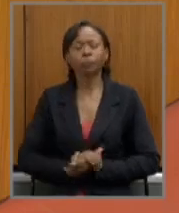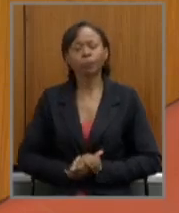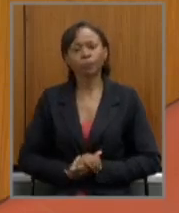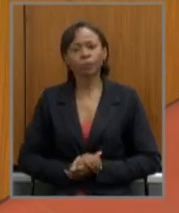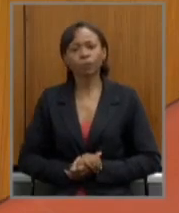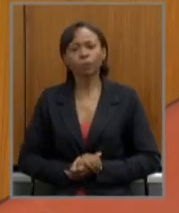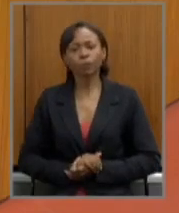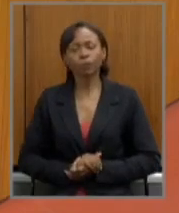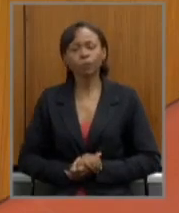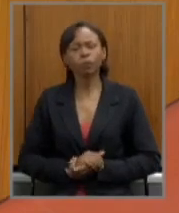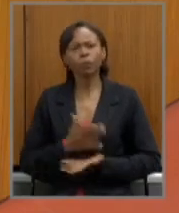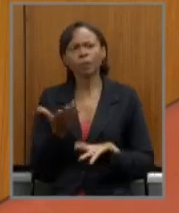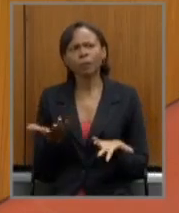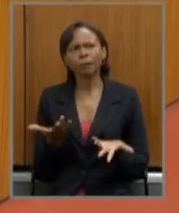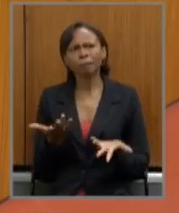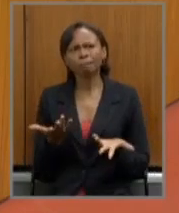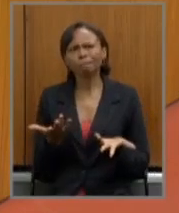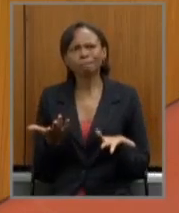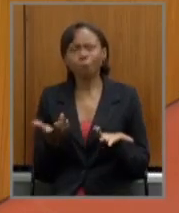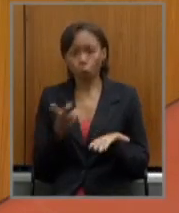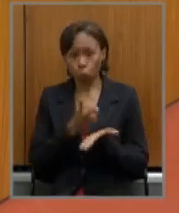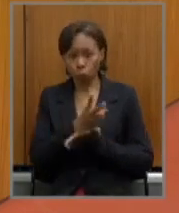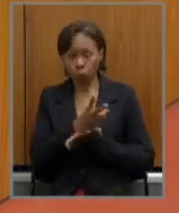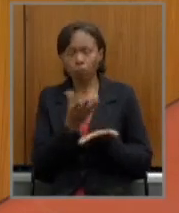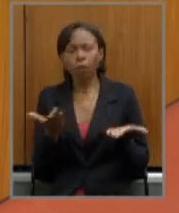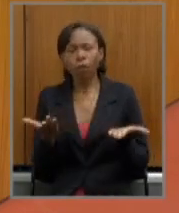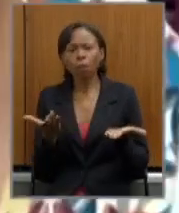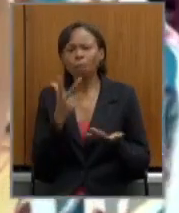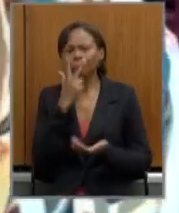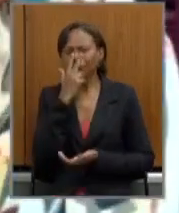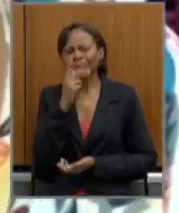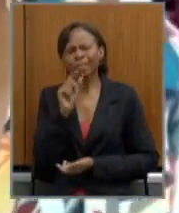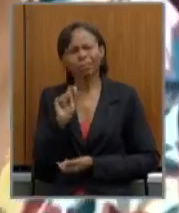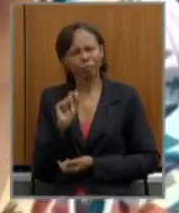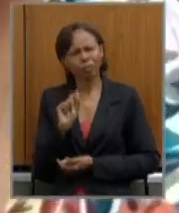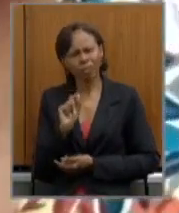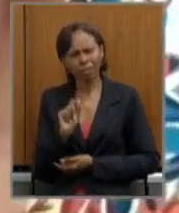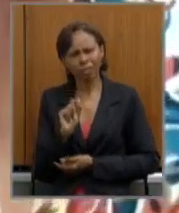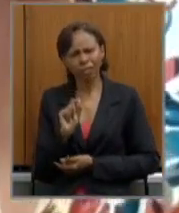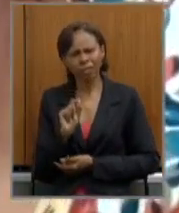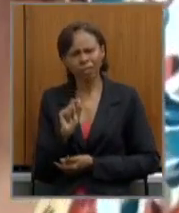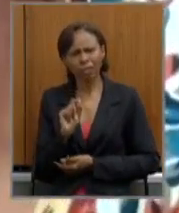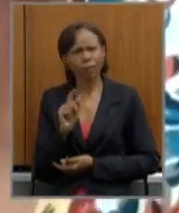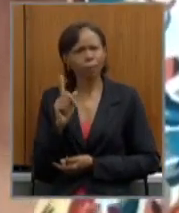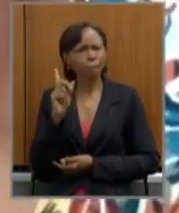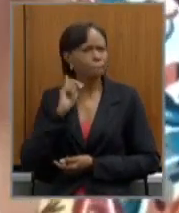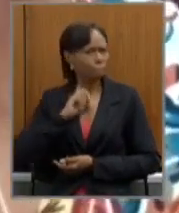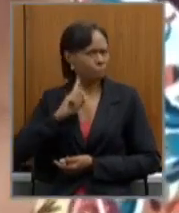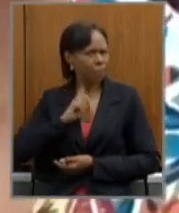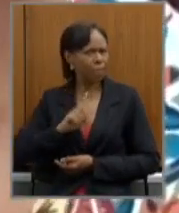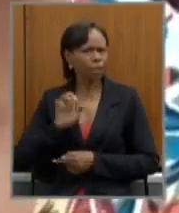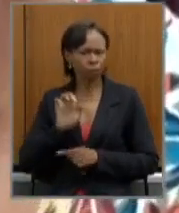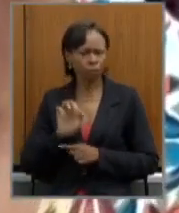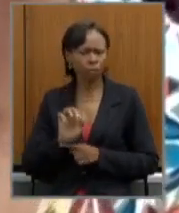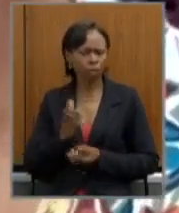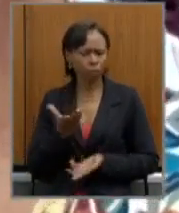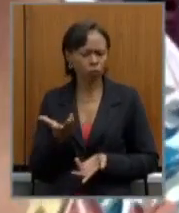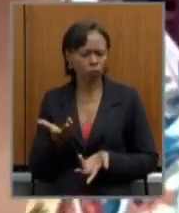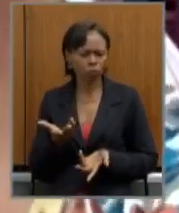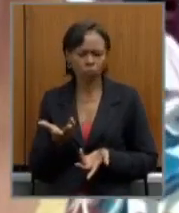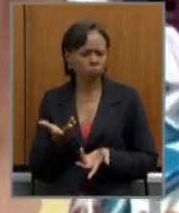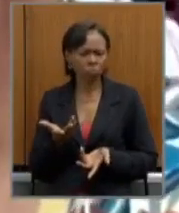me parece então continuando que se o estado teve não teve como opção